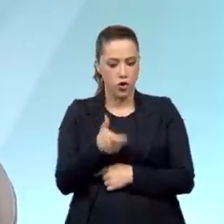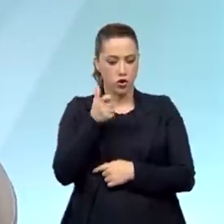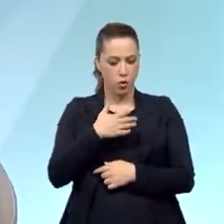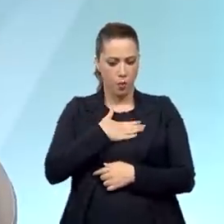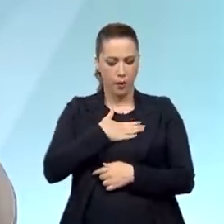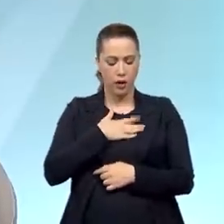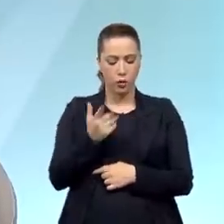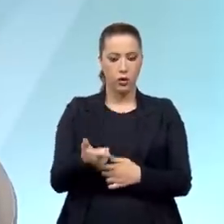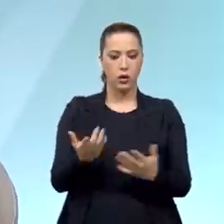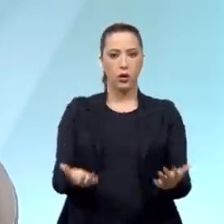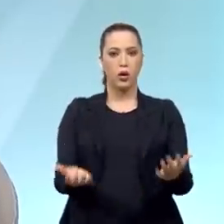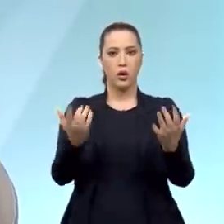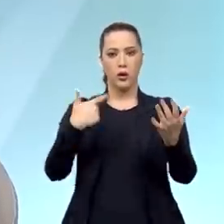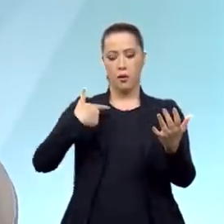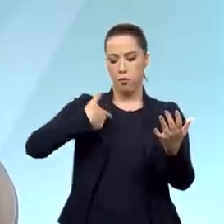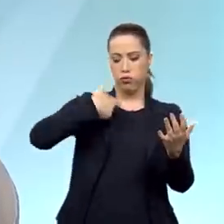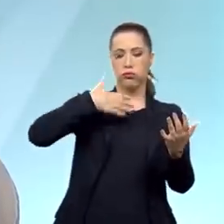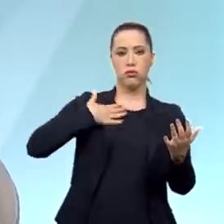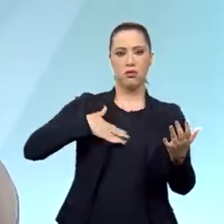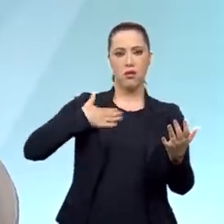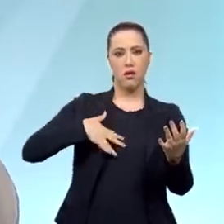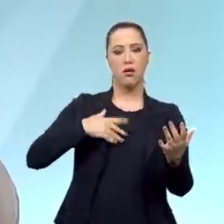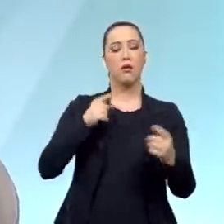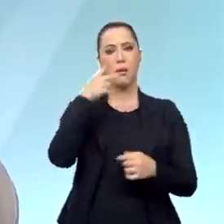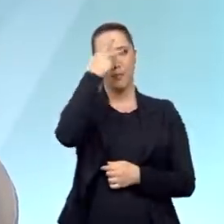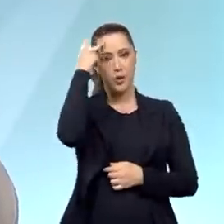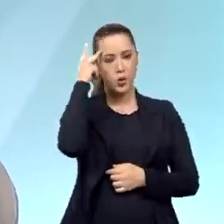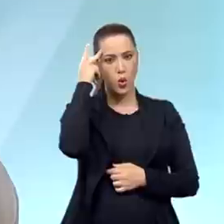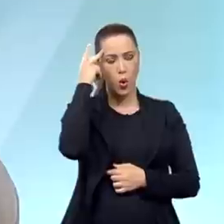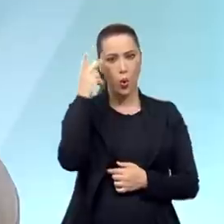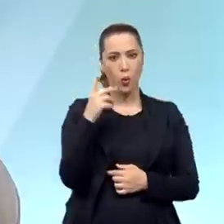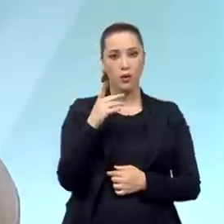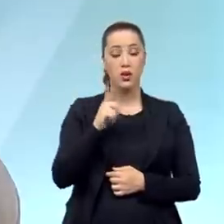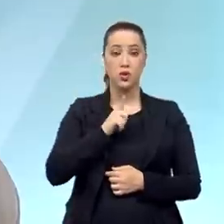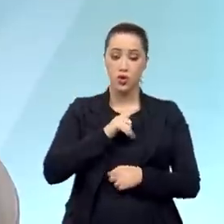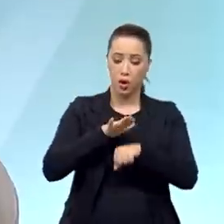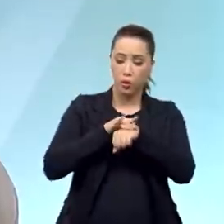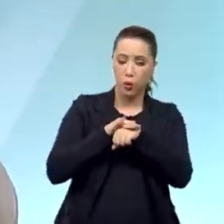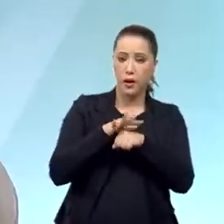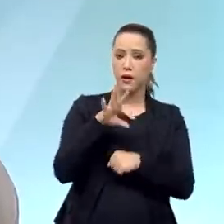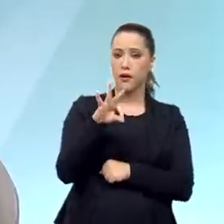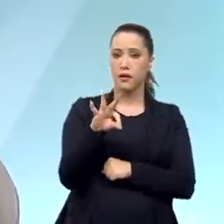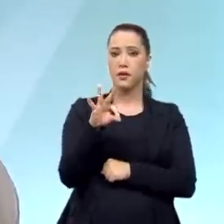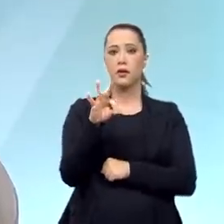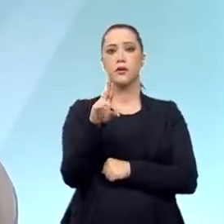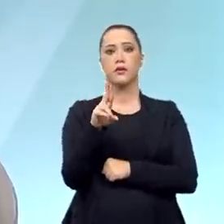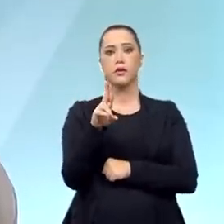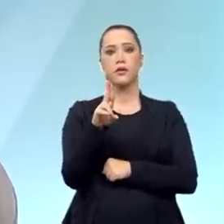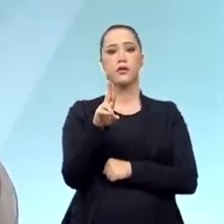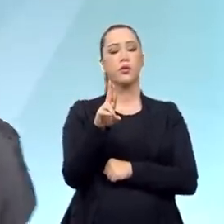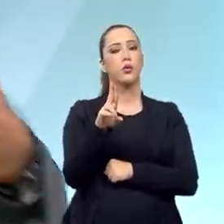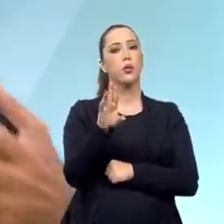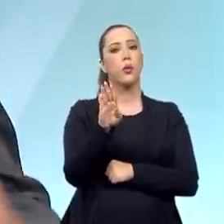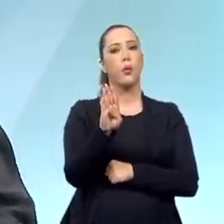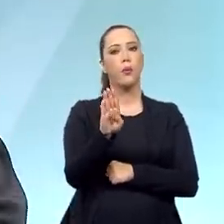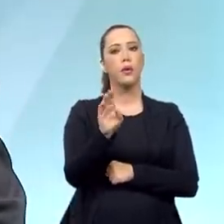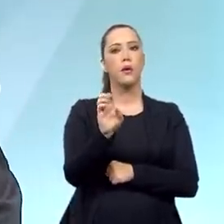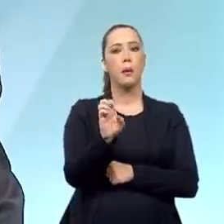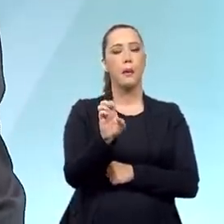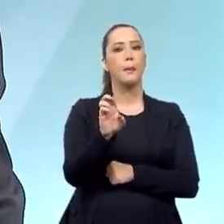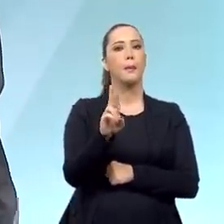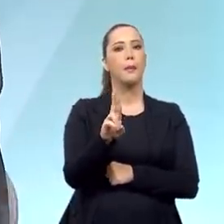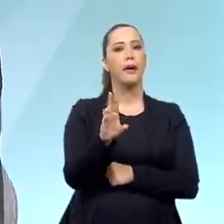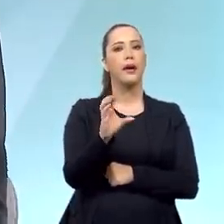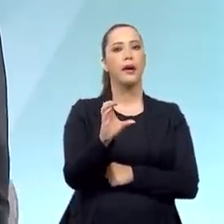ter esse capitão com tuberculose participando da guerra, Então, isso já apresenta um Estado sanitário que se estendia a muitos